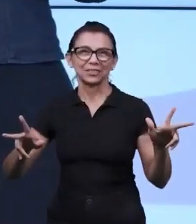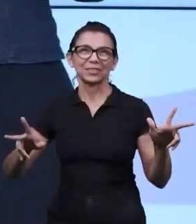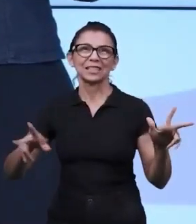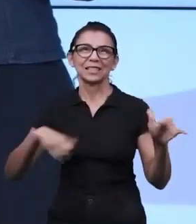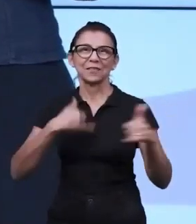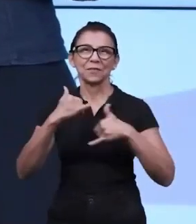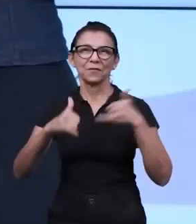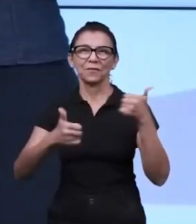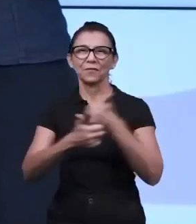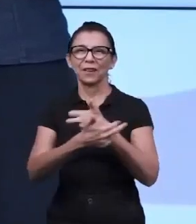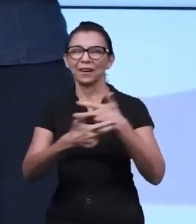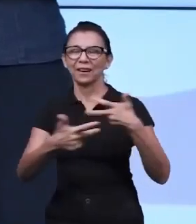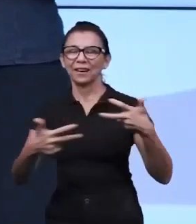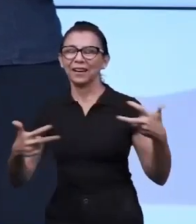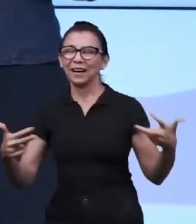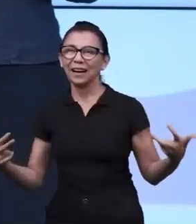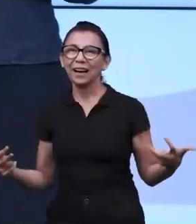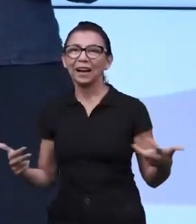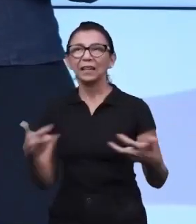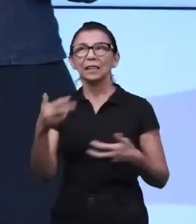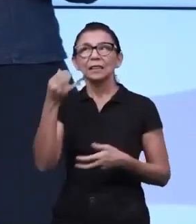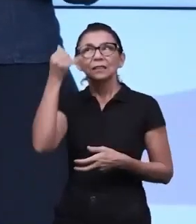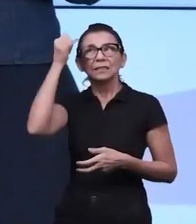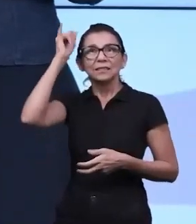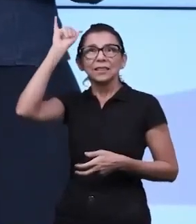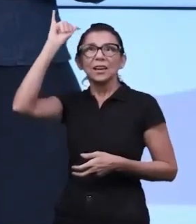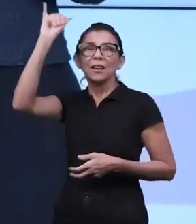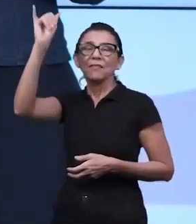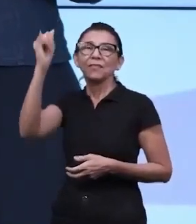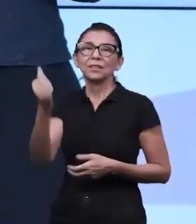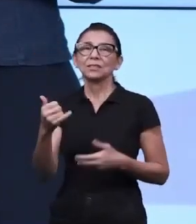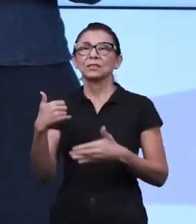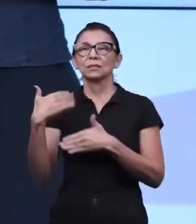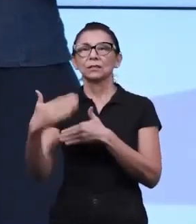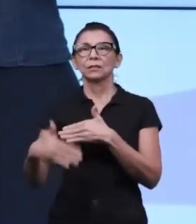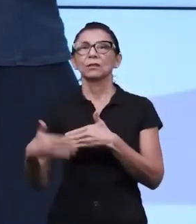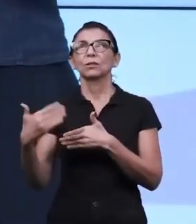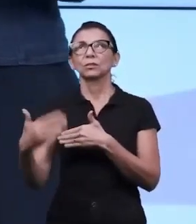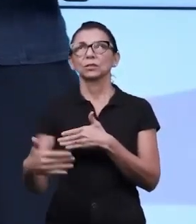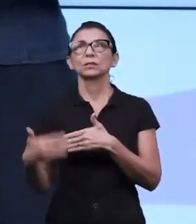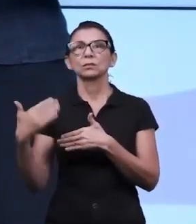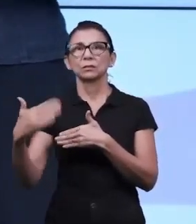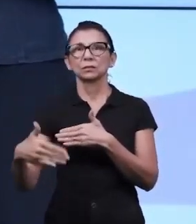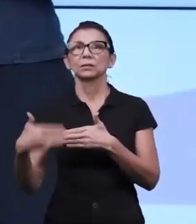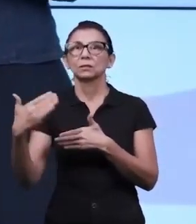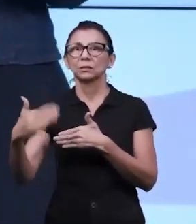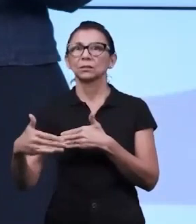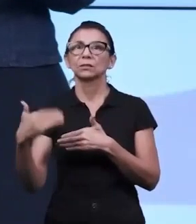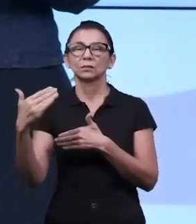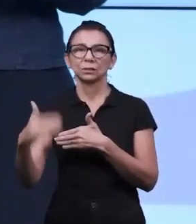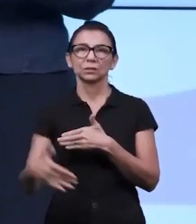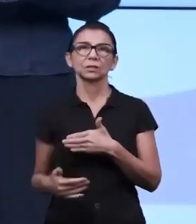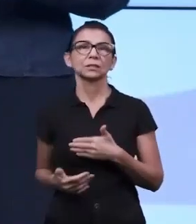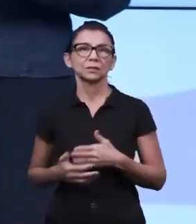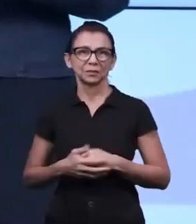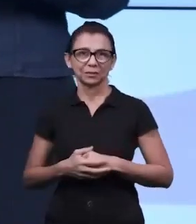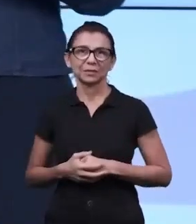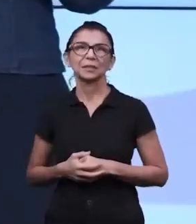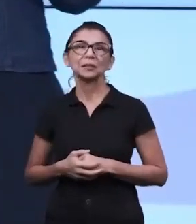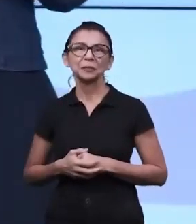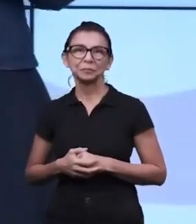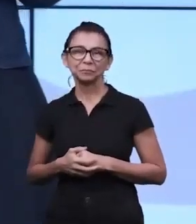atividades diversas. Então evite sempre oferecer as mesmas atividades, os mesmos programas.